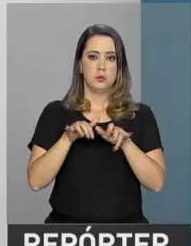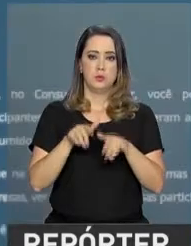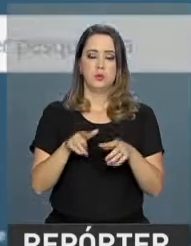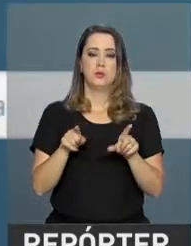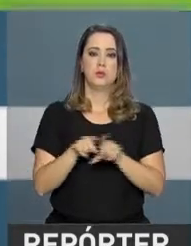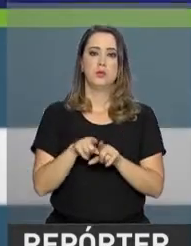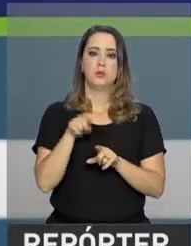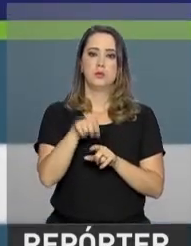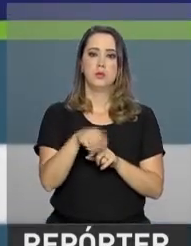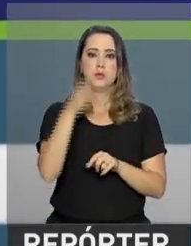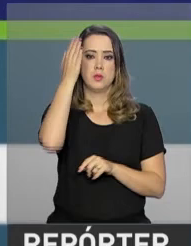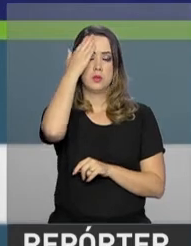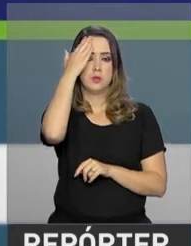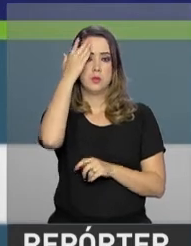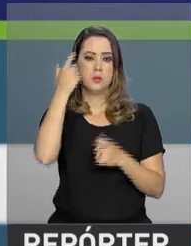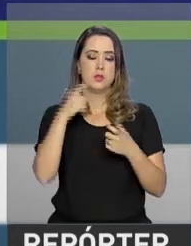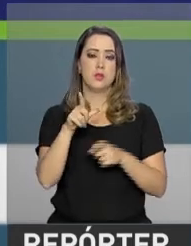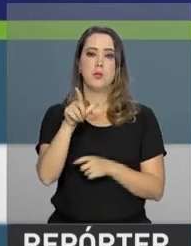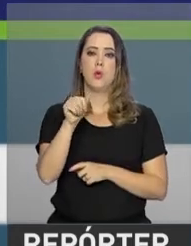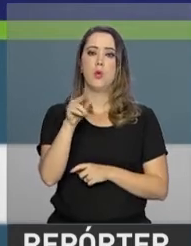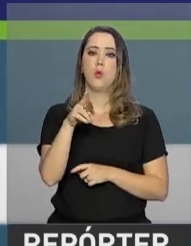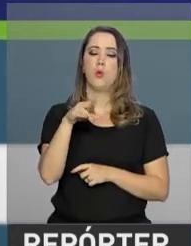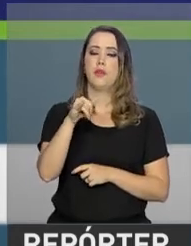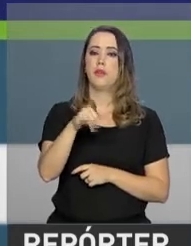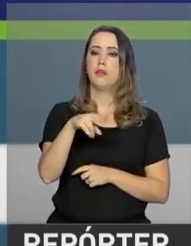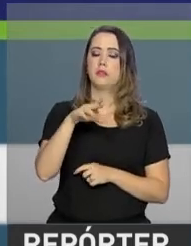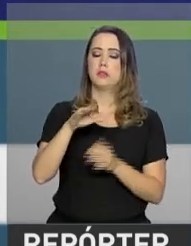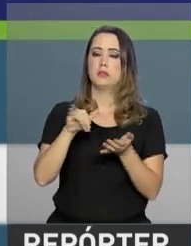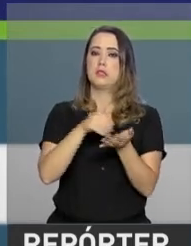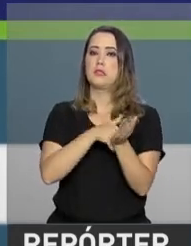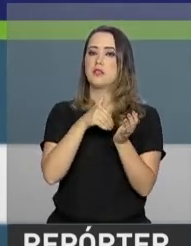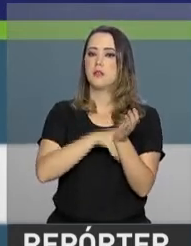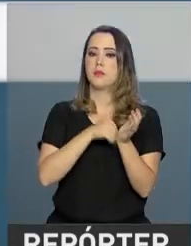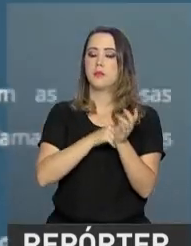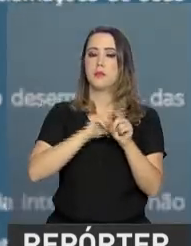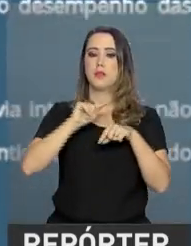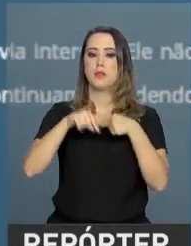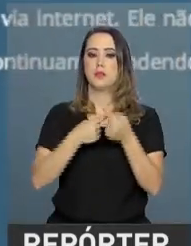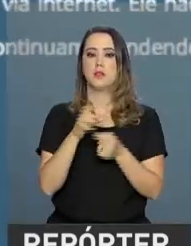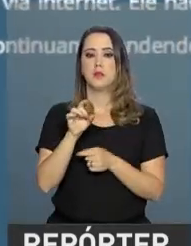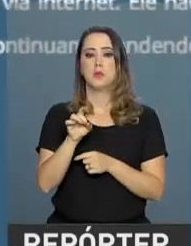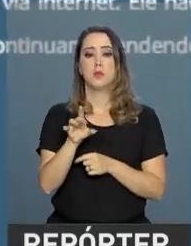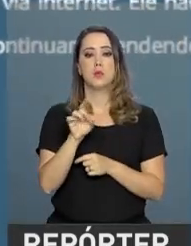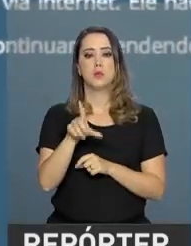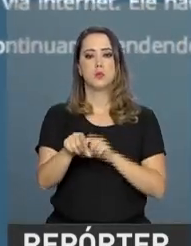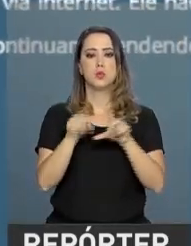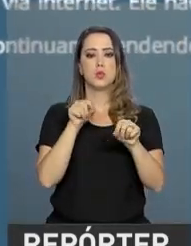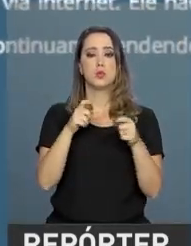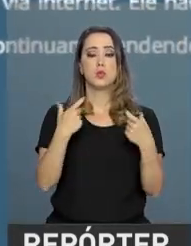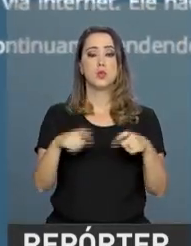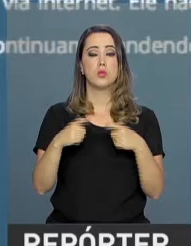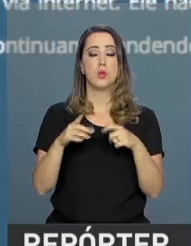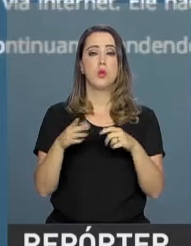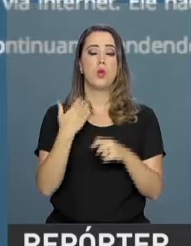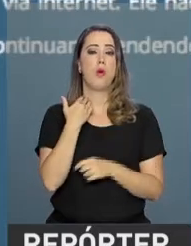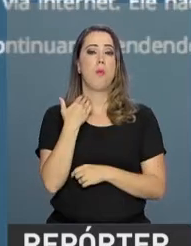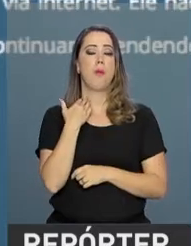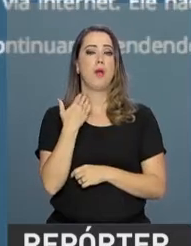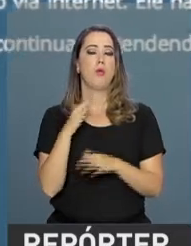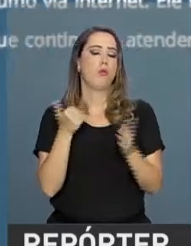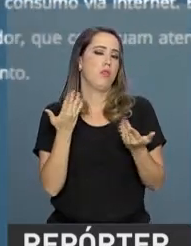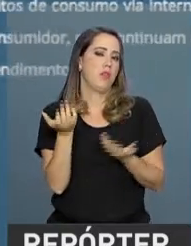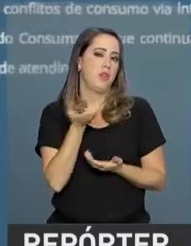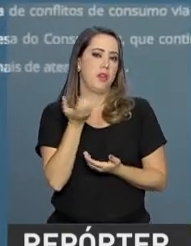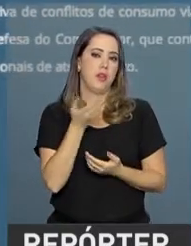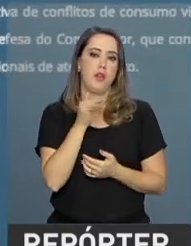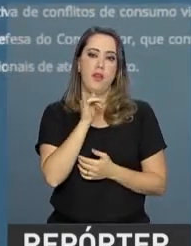registro para receber um login e senha. Após essa etapa, basta selecionar uma instituição financeira cadastrada e